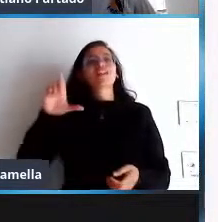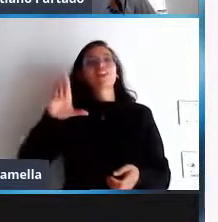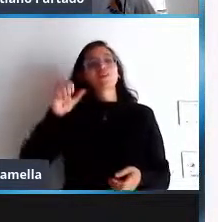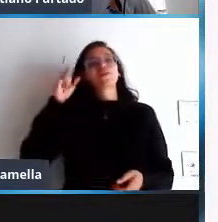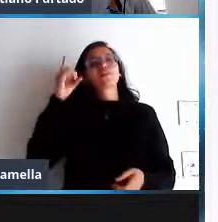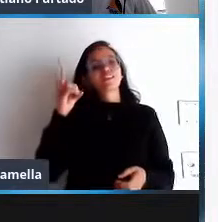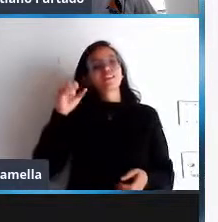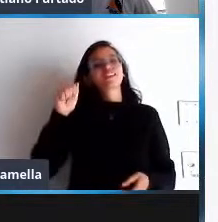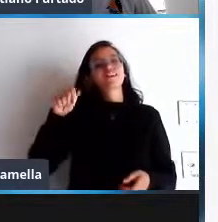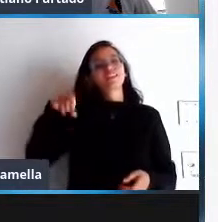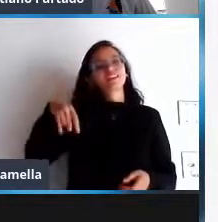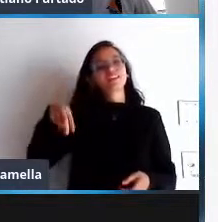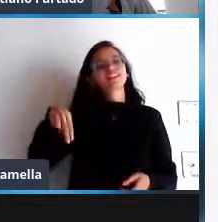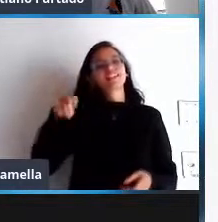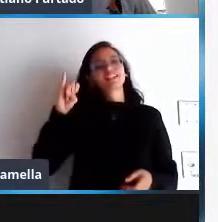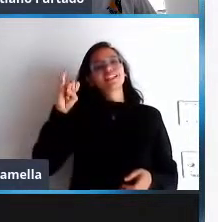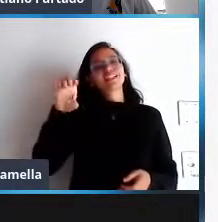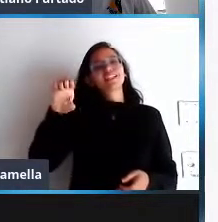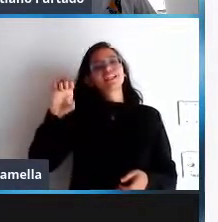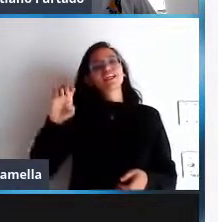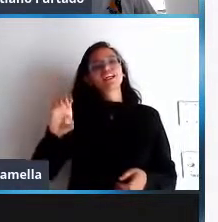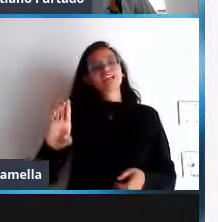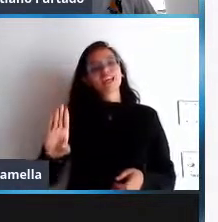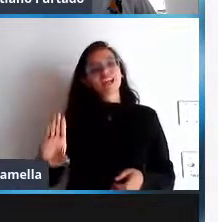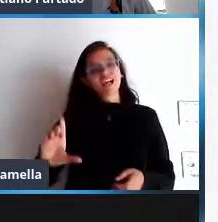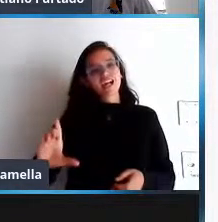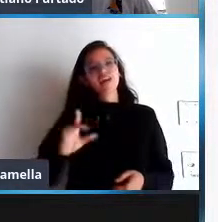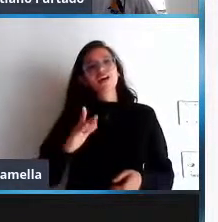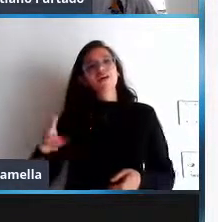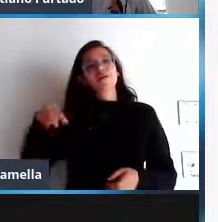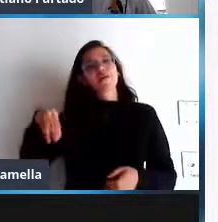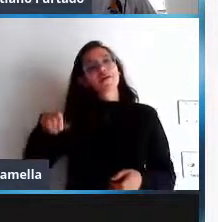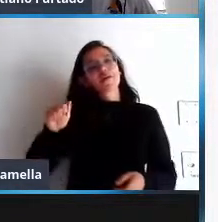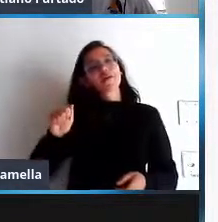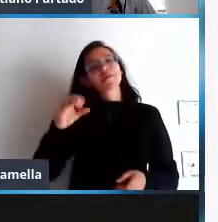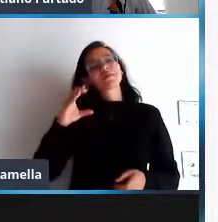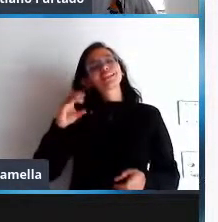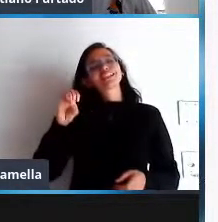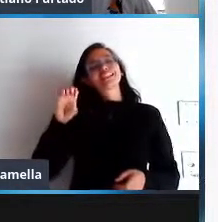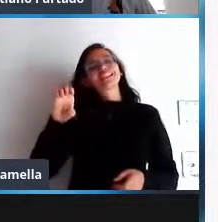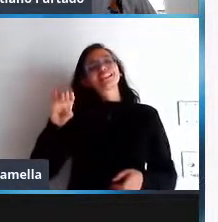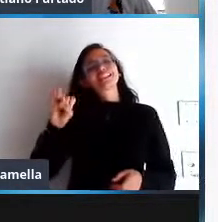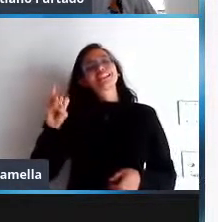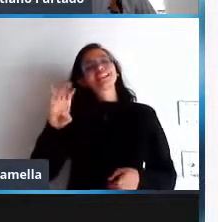bolsa de estudos do Blau